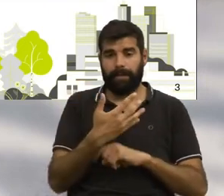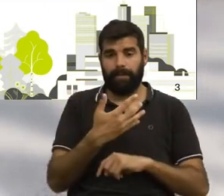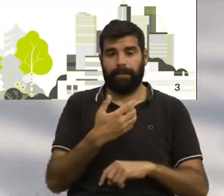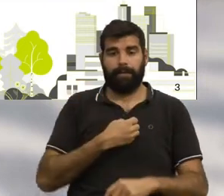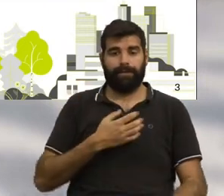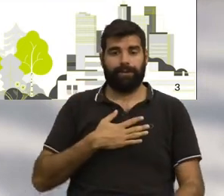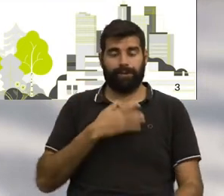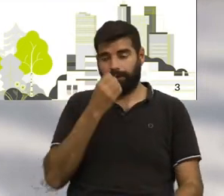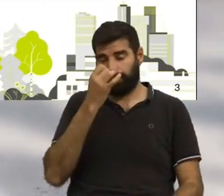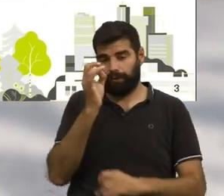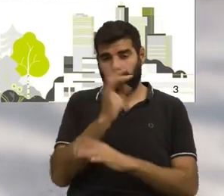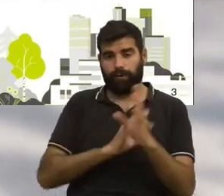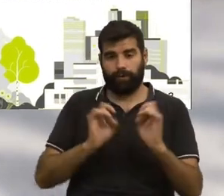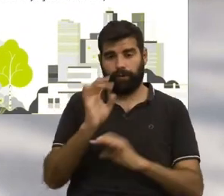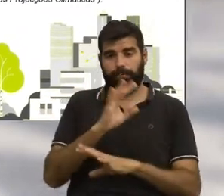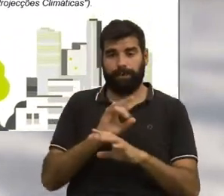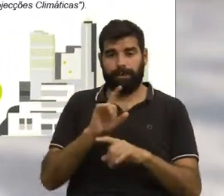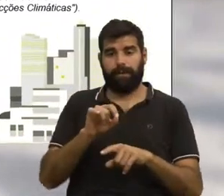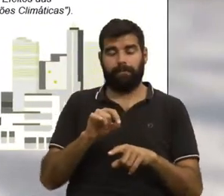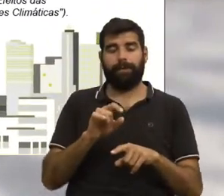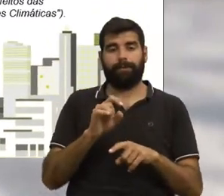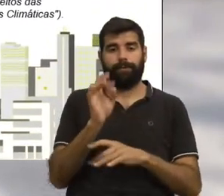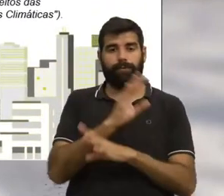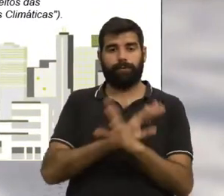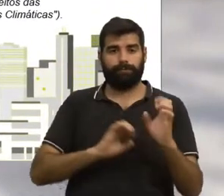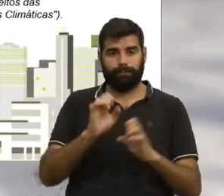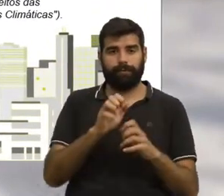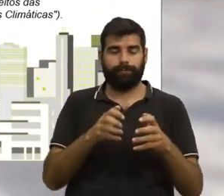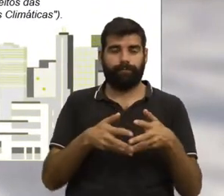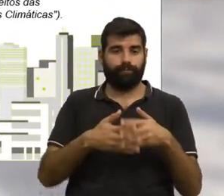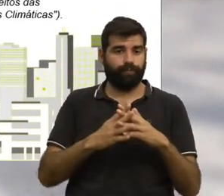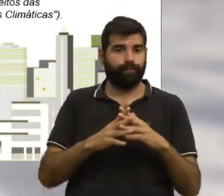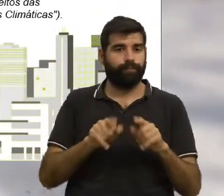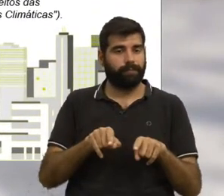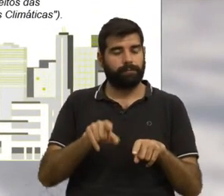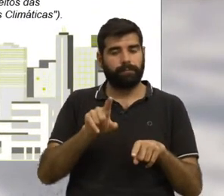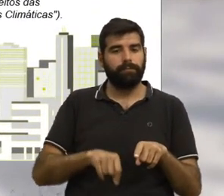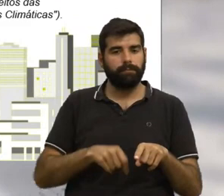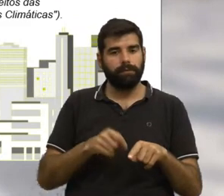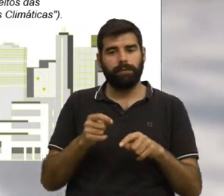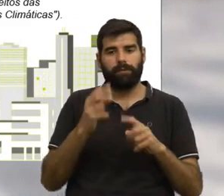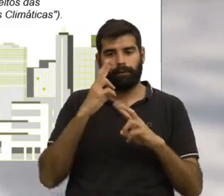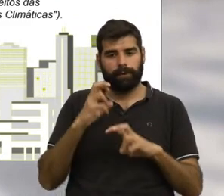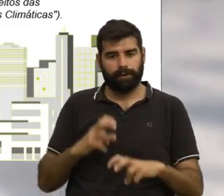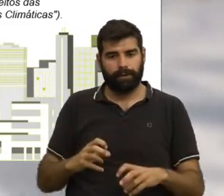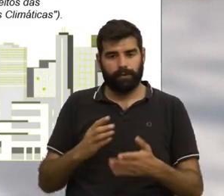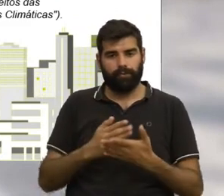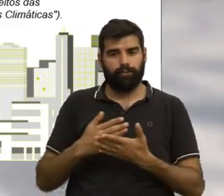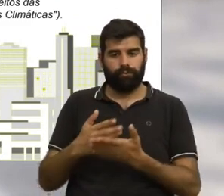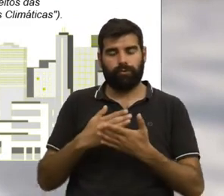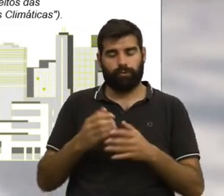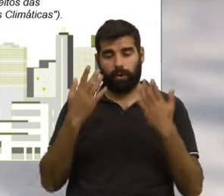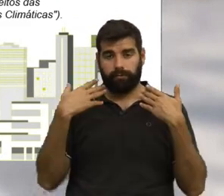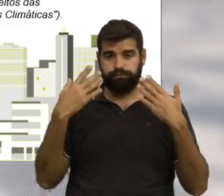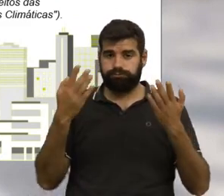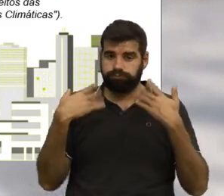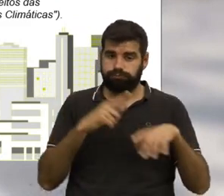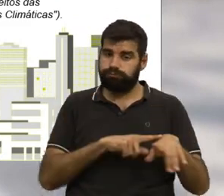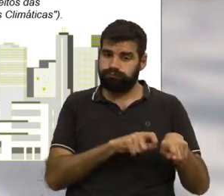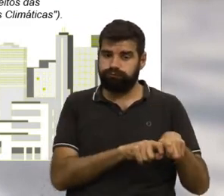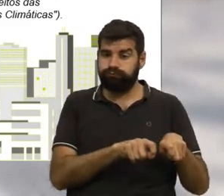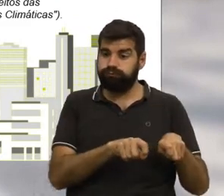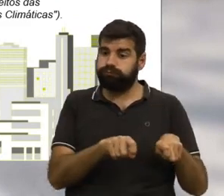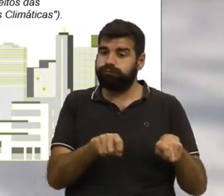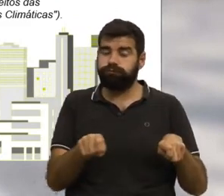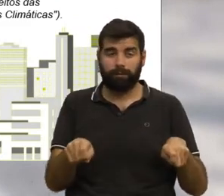Urban Sustainability in Europe, na European Cities Green Infrastructure, e sobre o estudo de calor, da onda de calor, a referência da própria